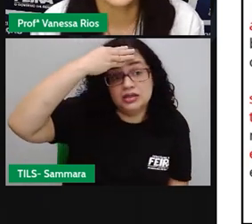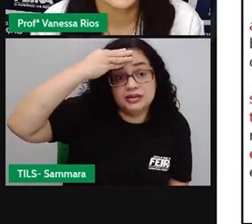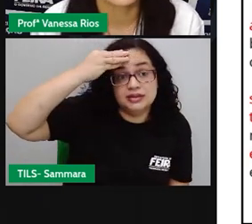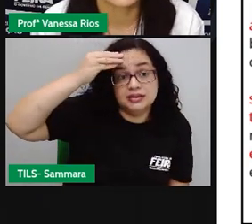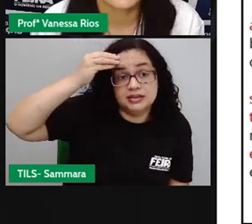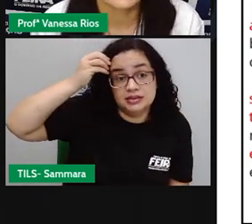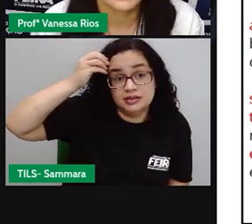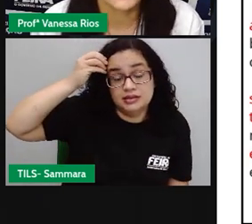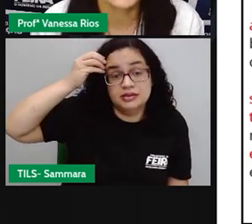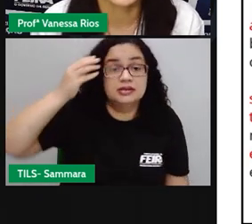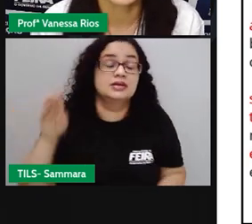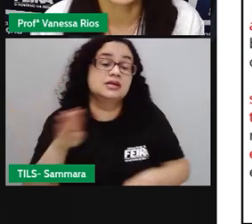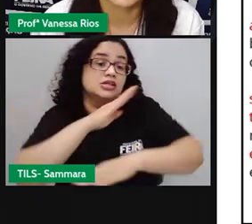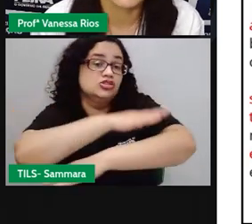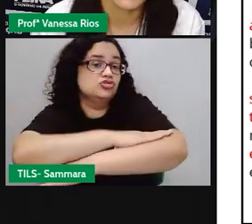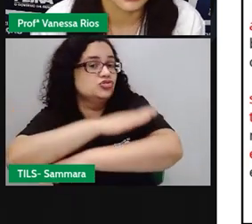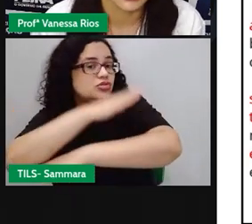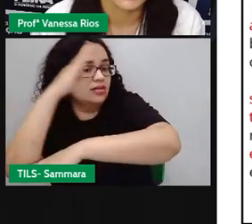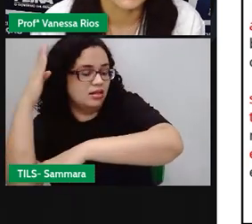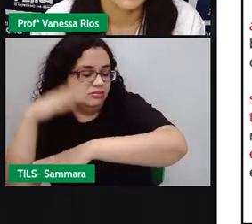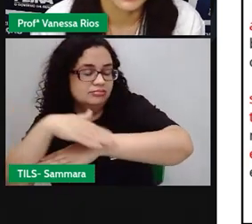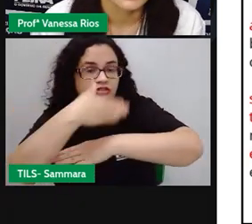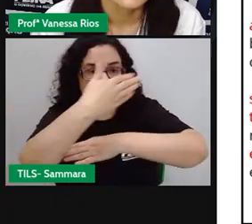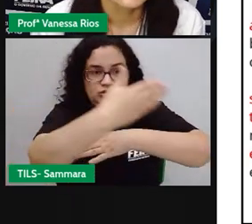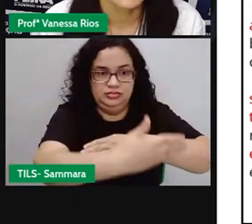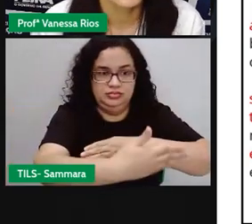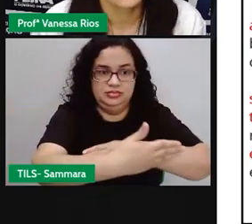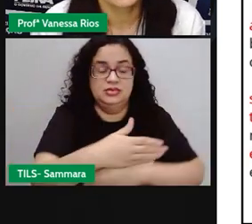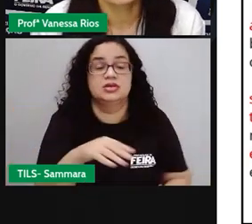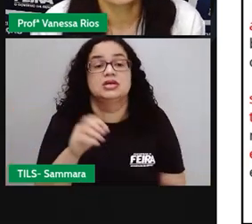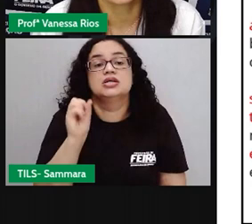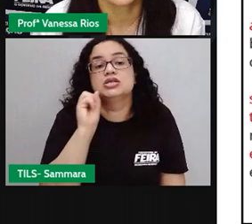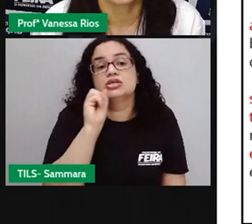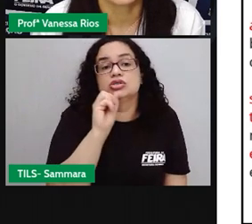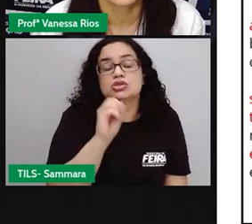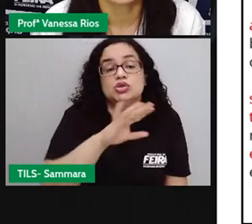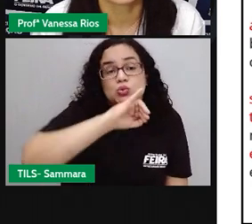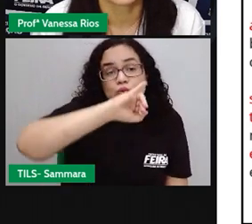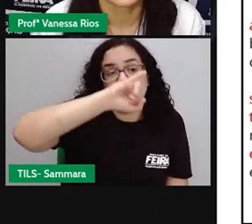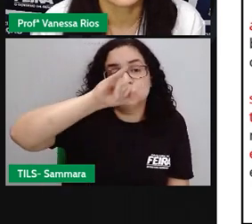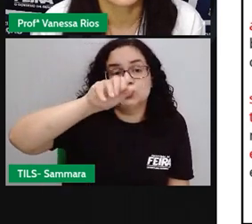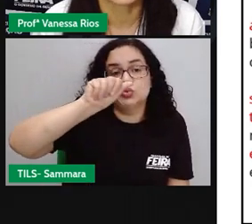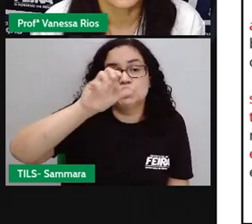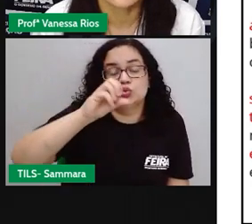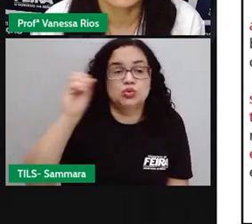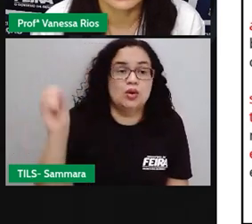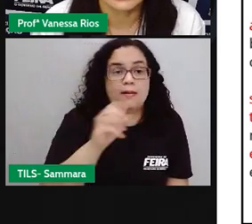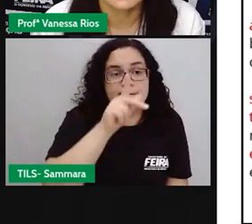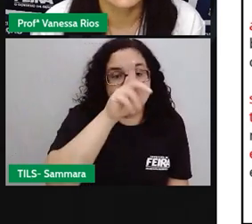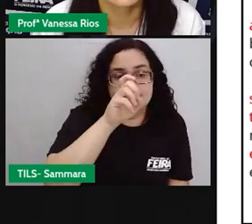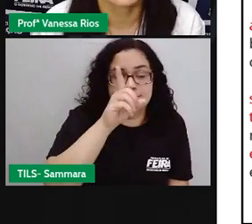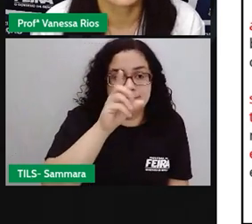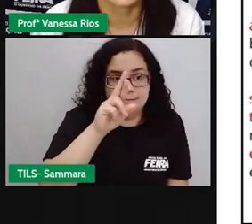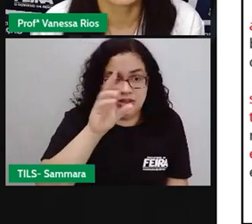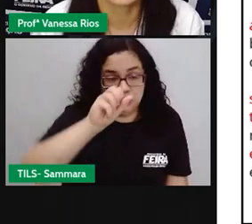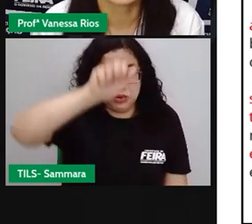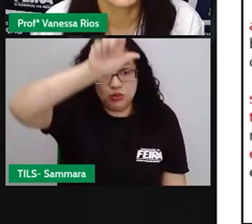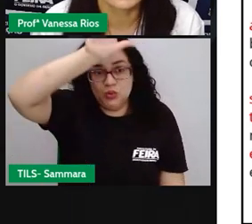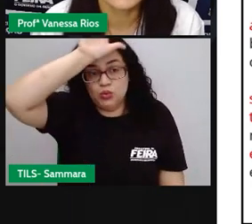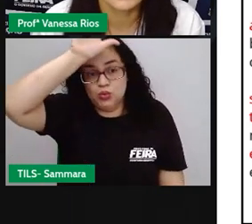ela deixara aberta a janela da frente. Sob o comando do João Pedro, que era o nosso líder,